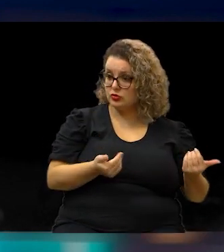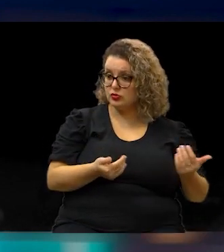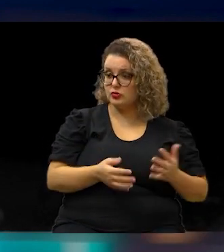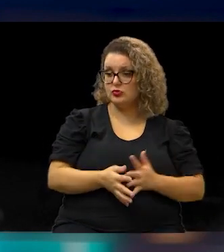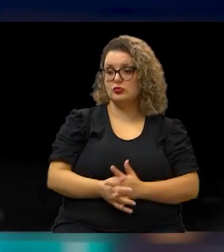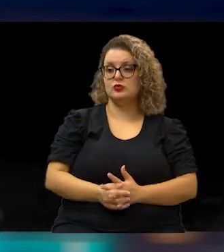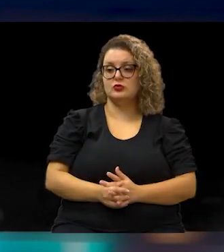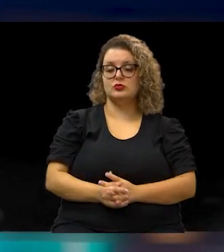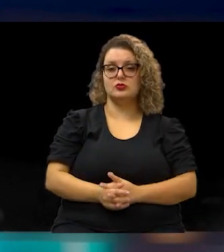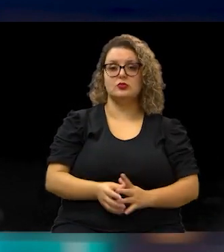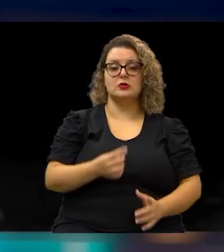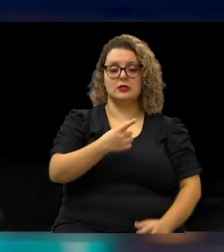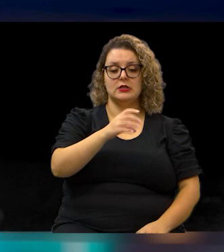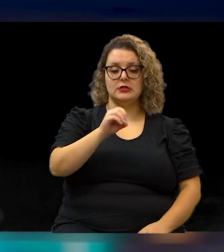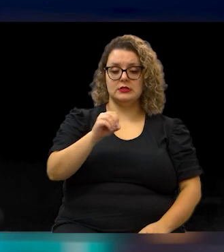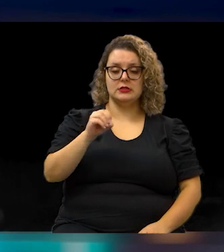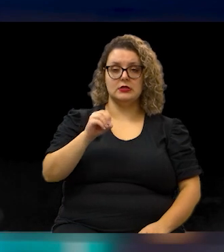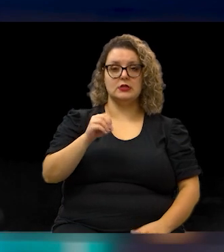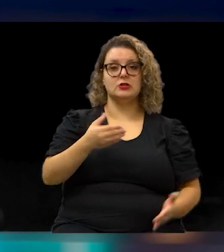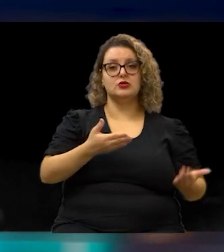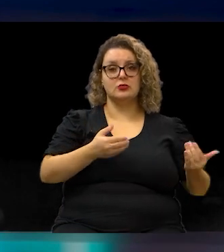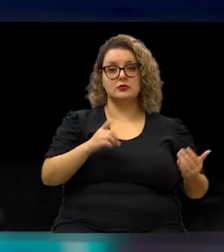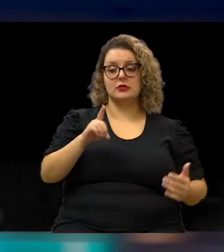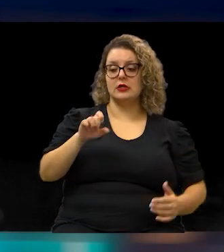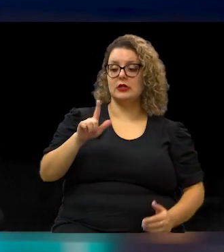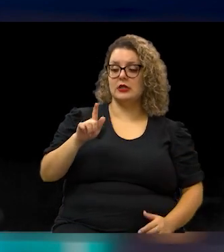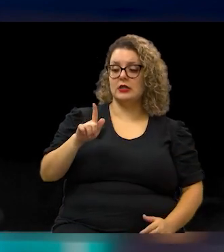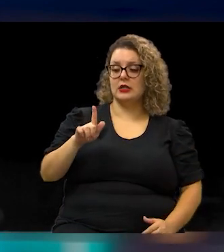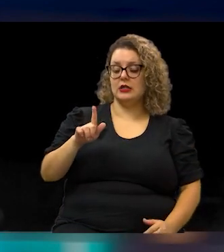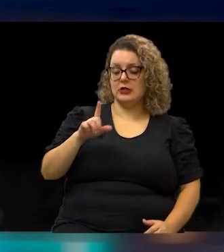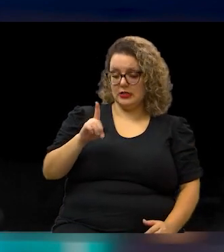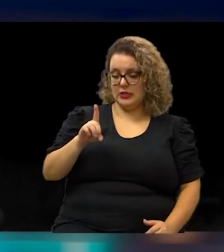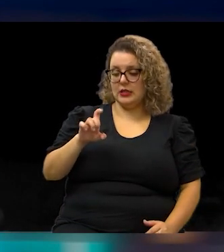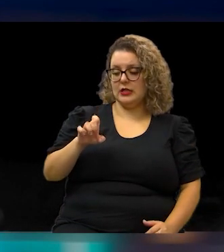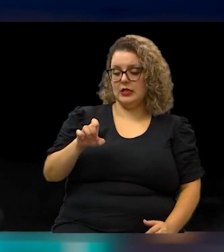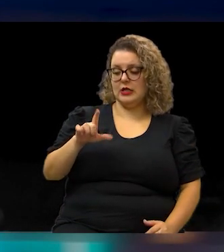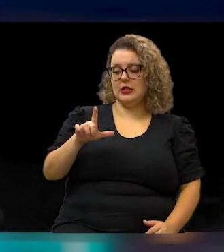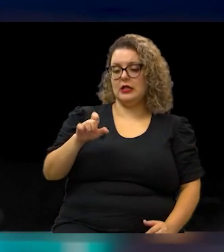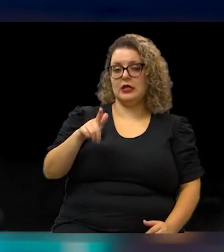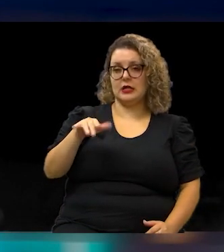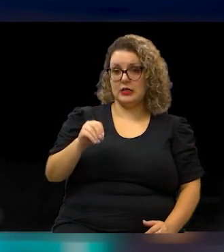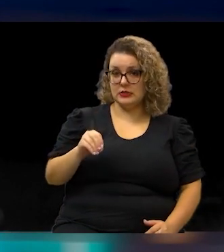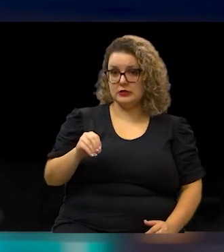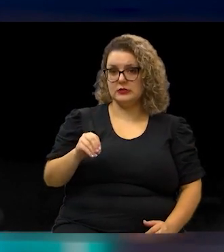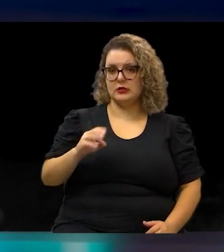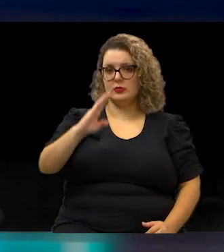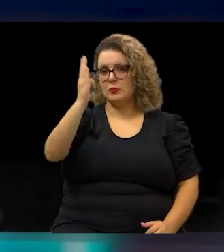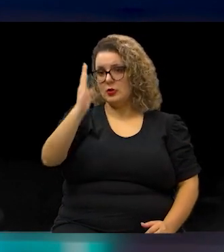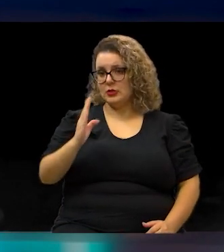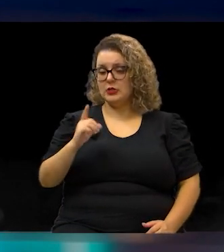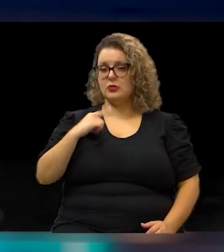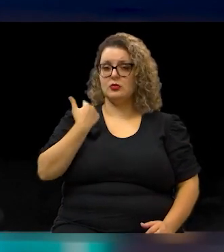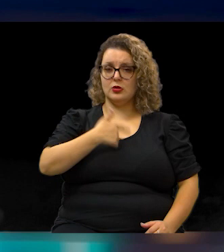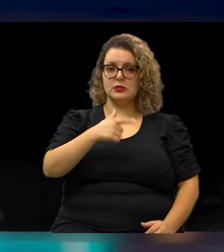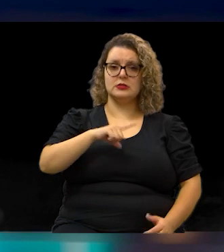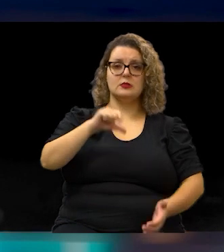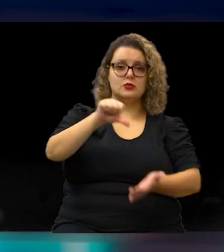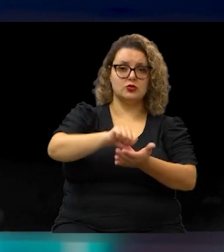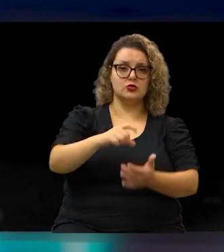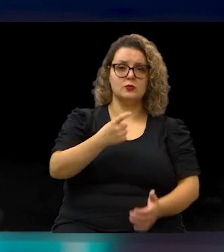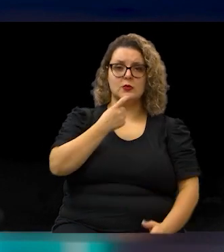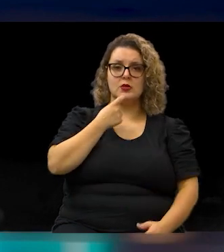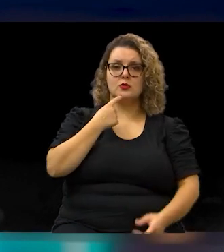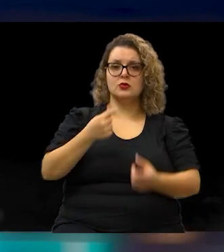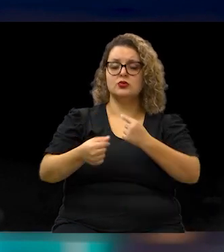100 jovens da delegação brasileira para discutir essa nova economia. Nós temos um núcleo aqui em Campinas da